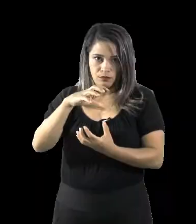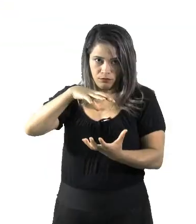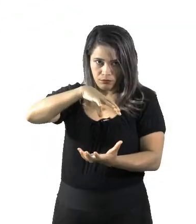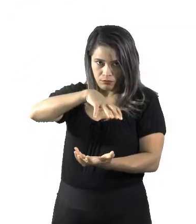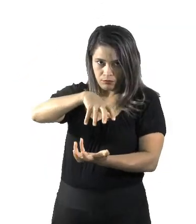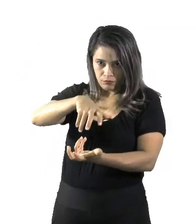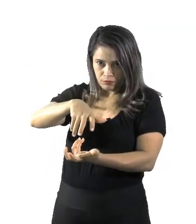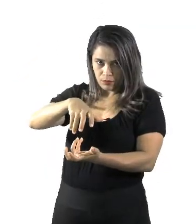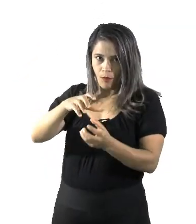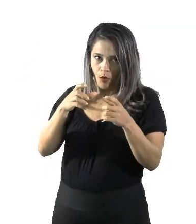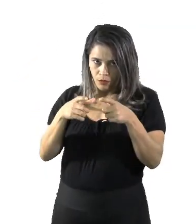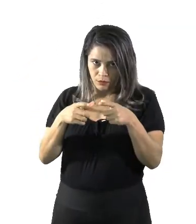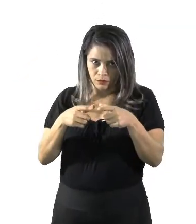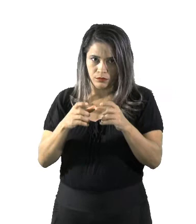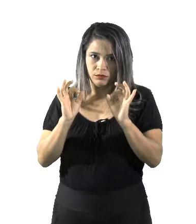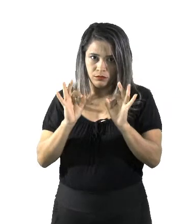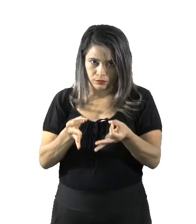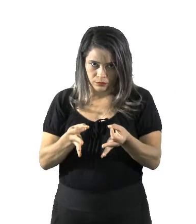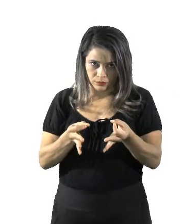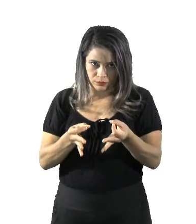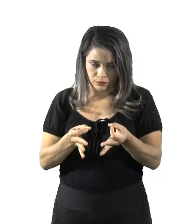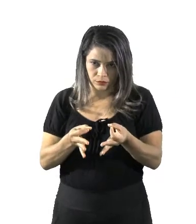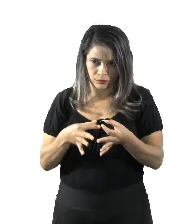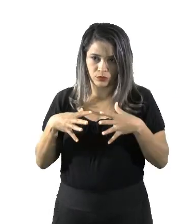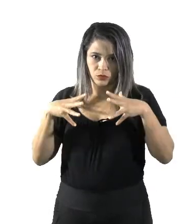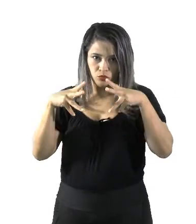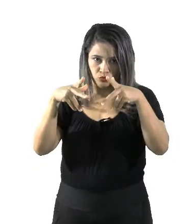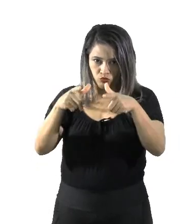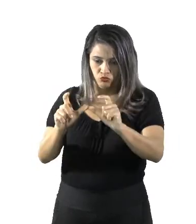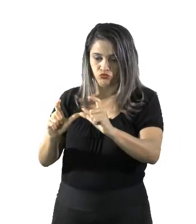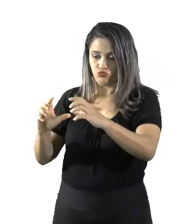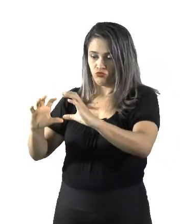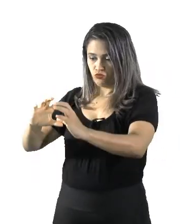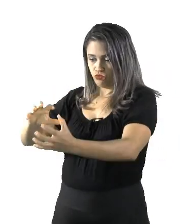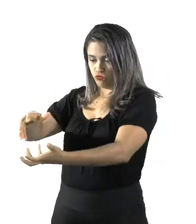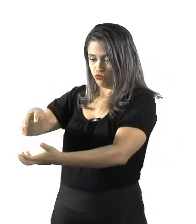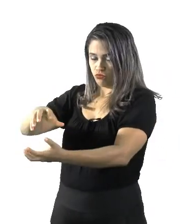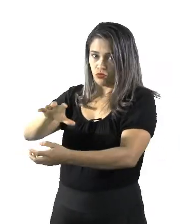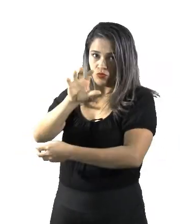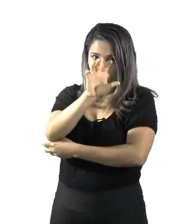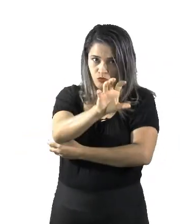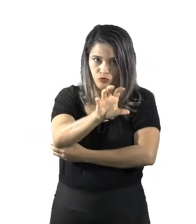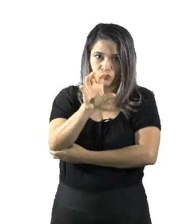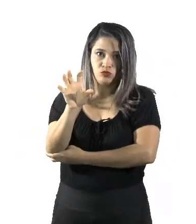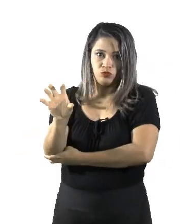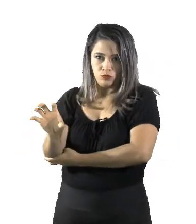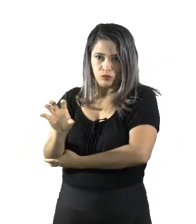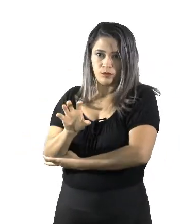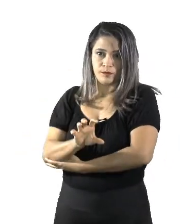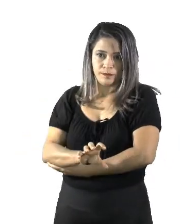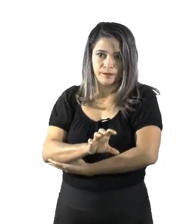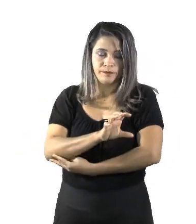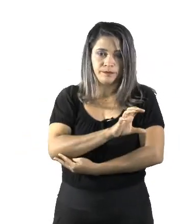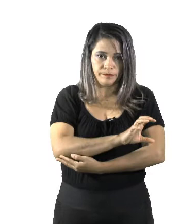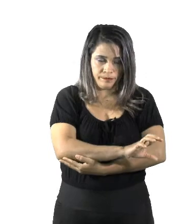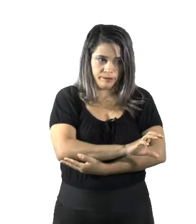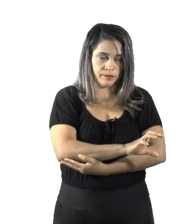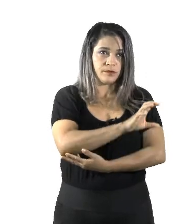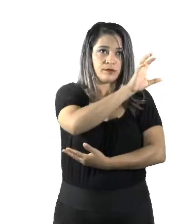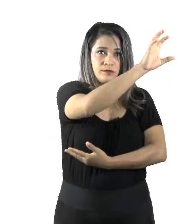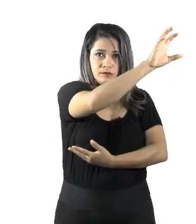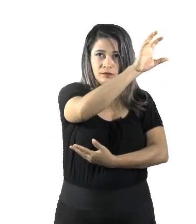Ela é uma bolinha, né? E todos os nossos continentes, eles estão numa extremidade